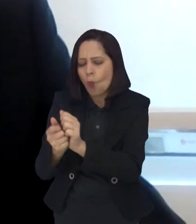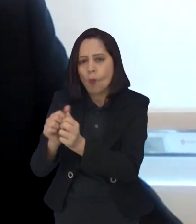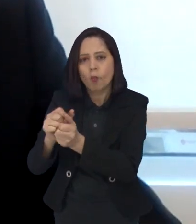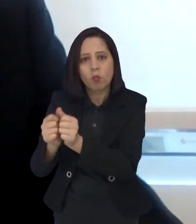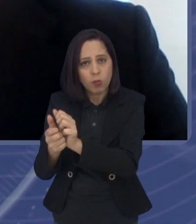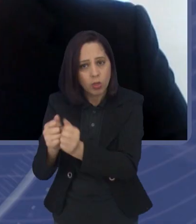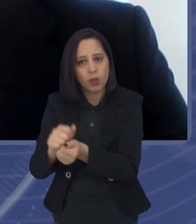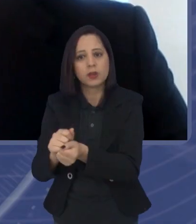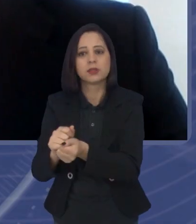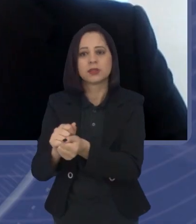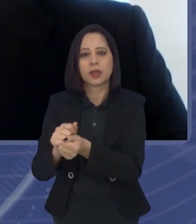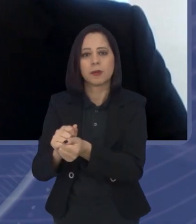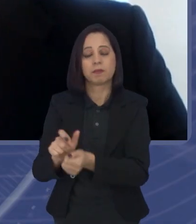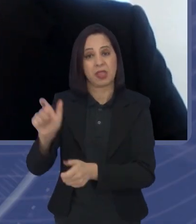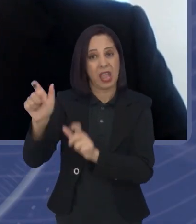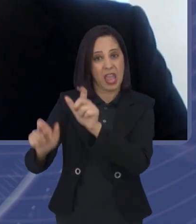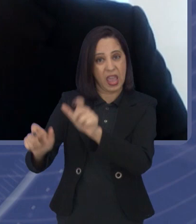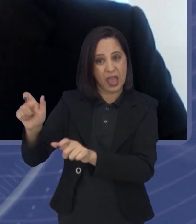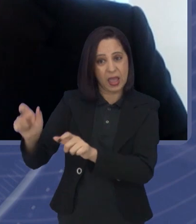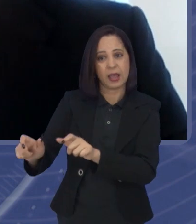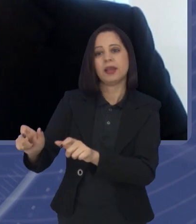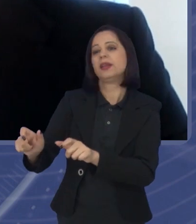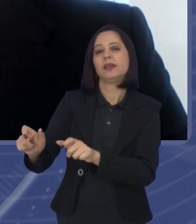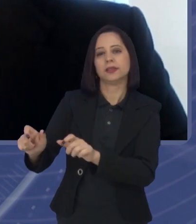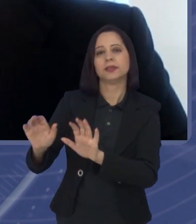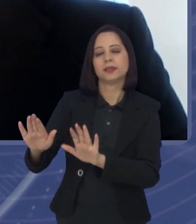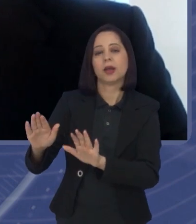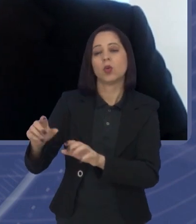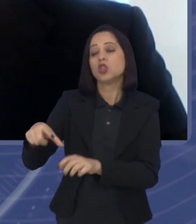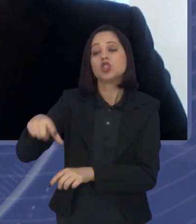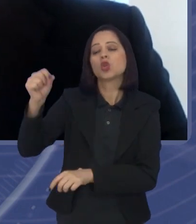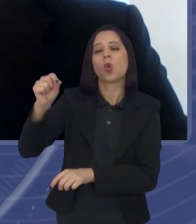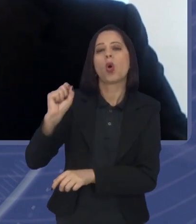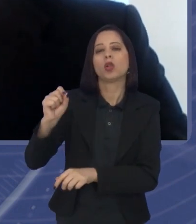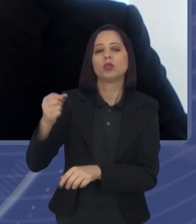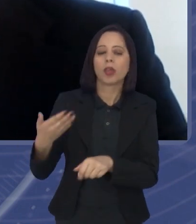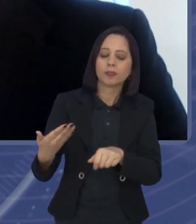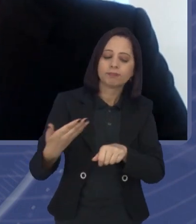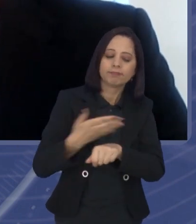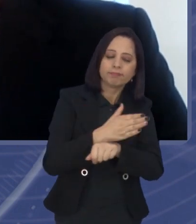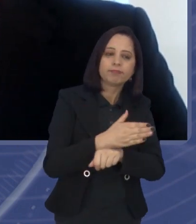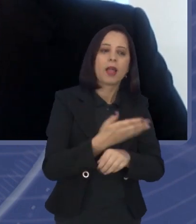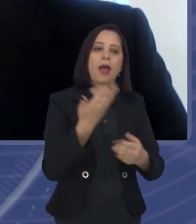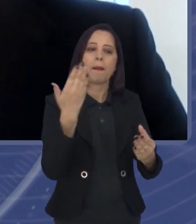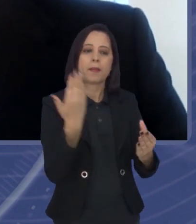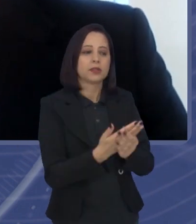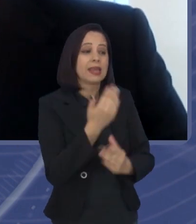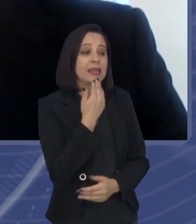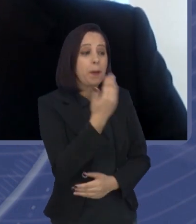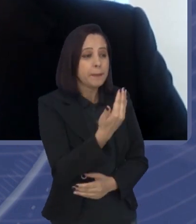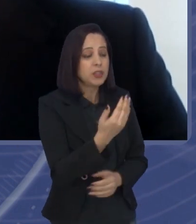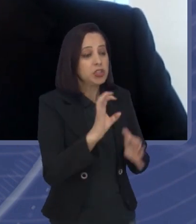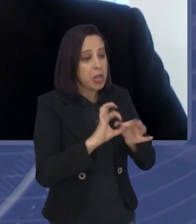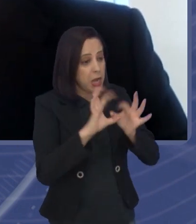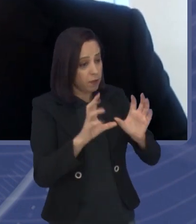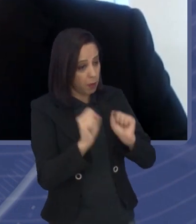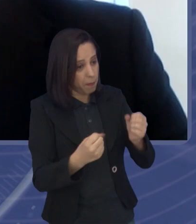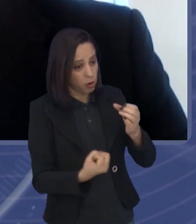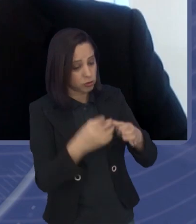optado majoritariamente pela via processual pedindo uma autorização de cultivo.